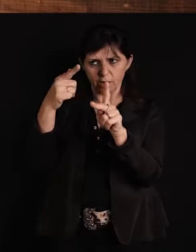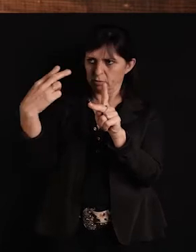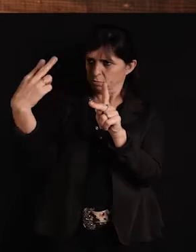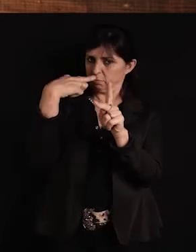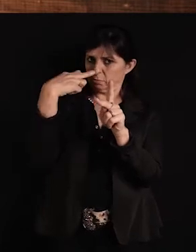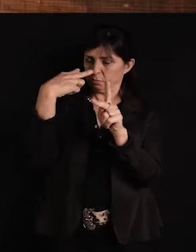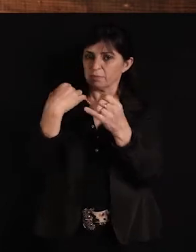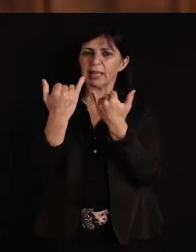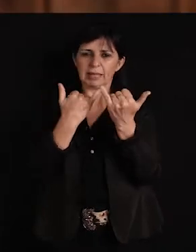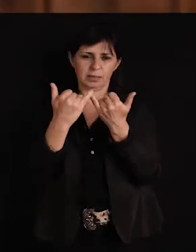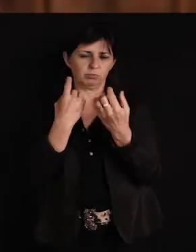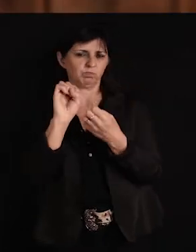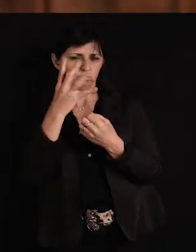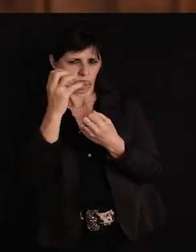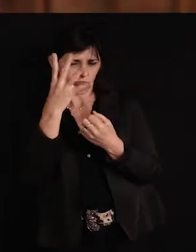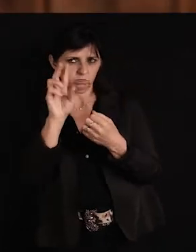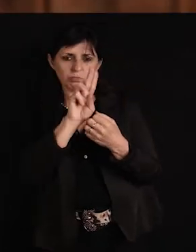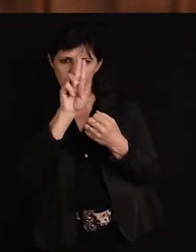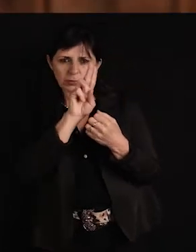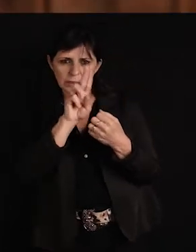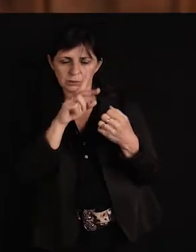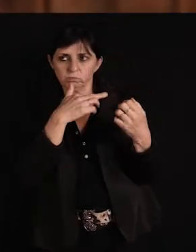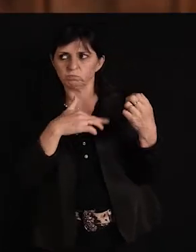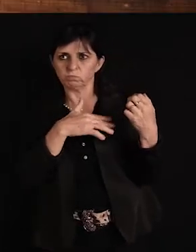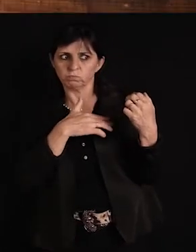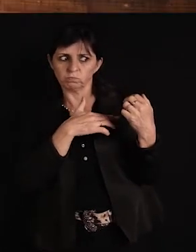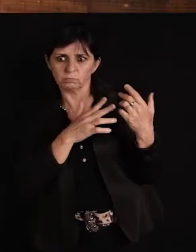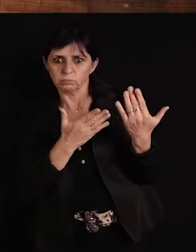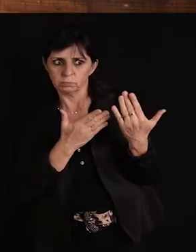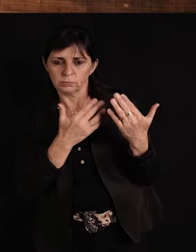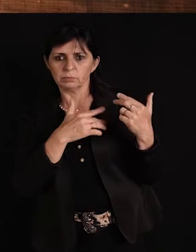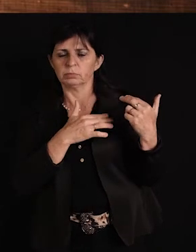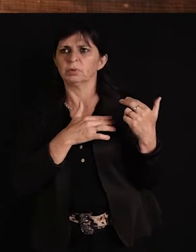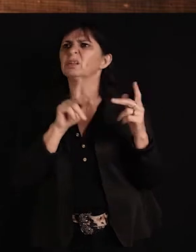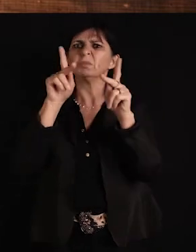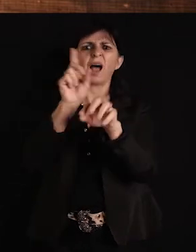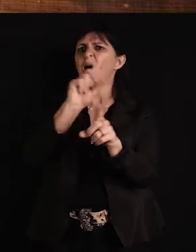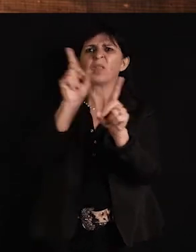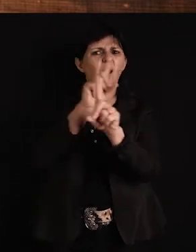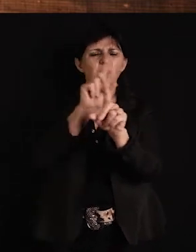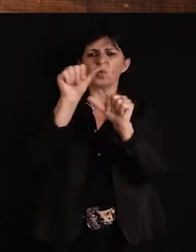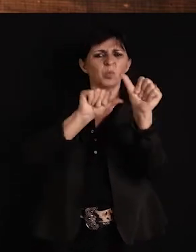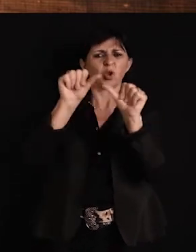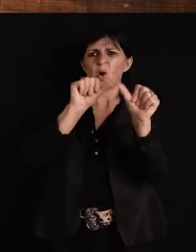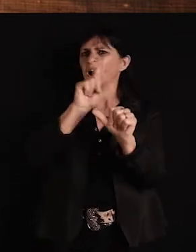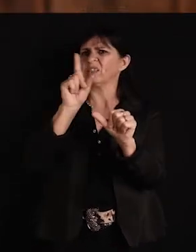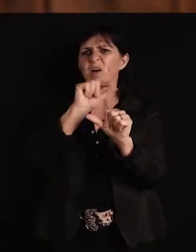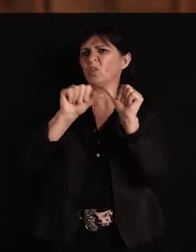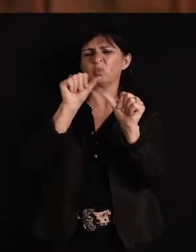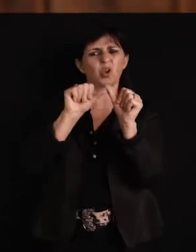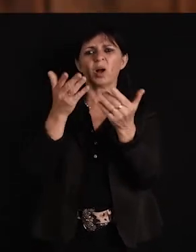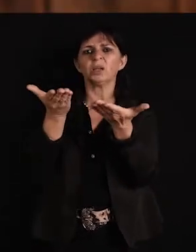eu pegar o contrabaixo, e o Luiz estava tocando, eu pegar o contrabaixo, e as pessoas diziam, não, não, não, não larga pra ele.